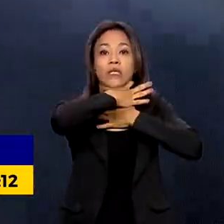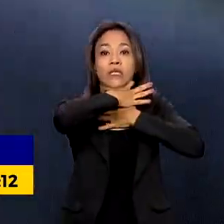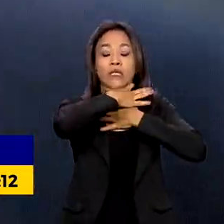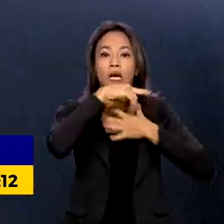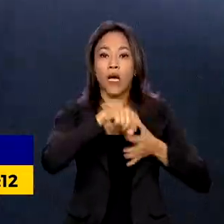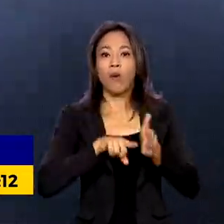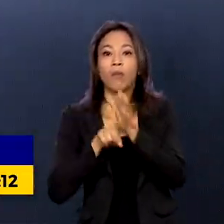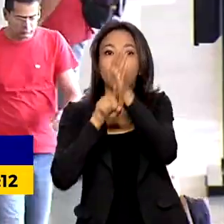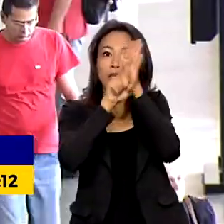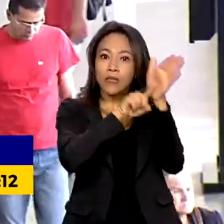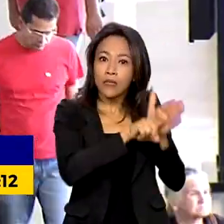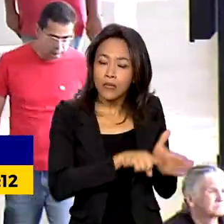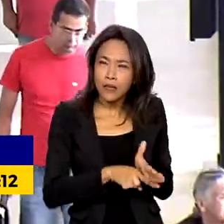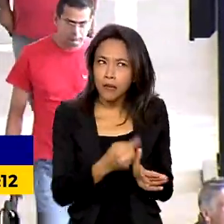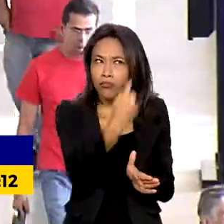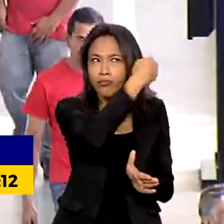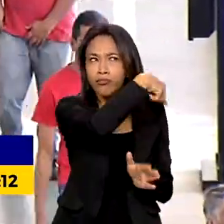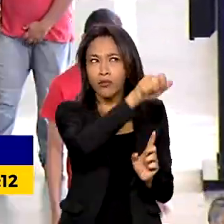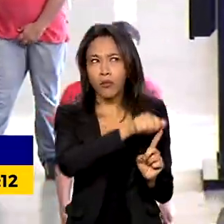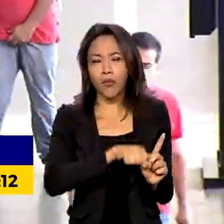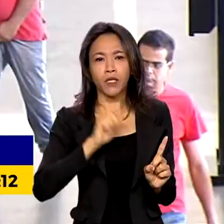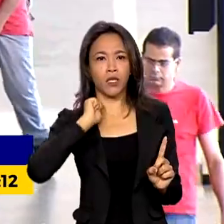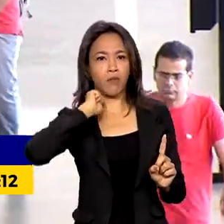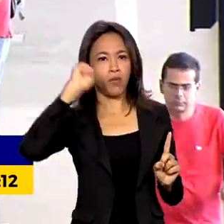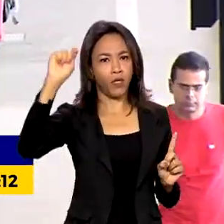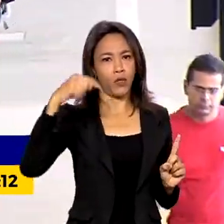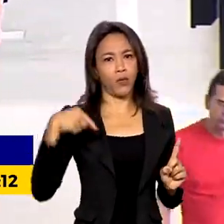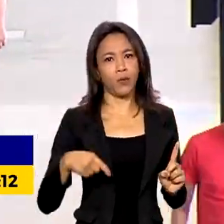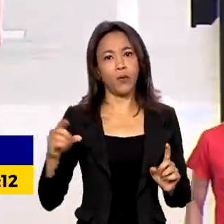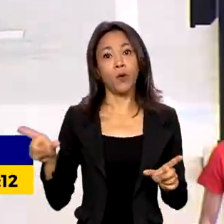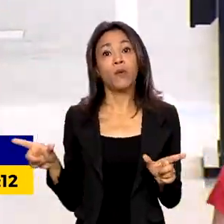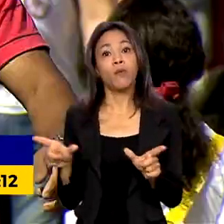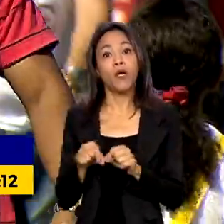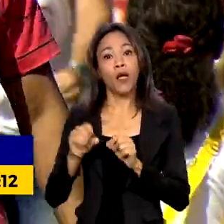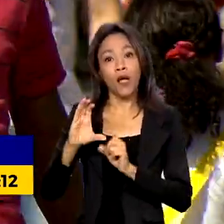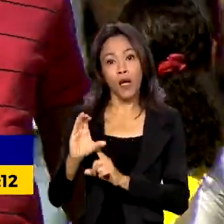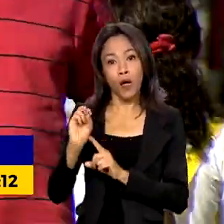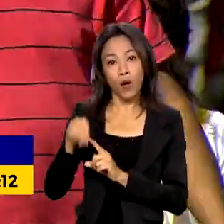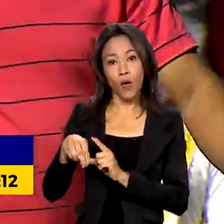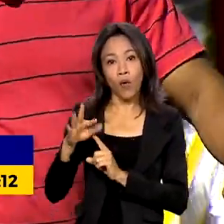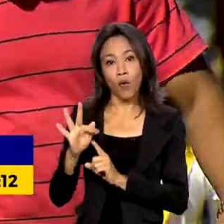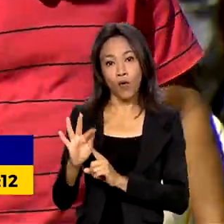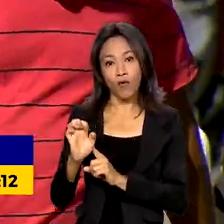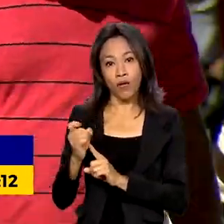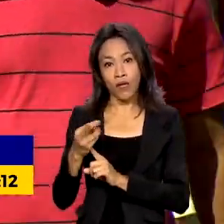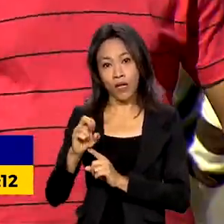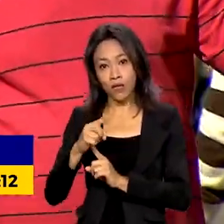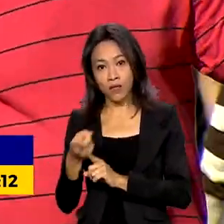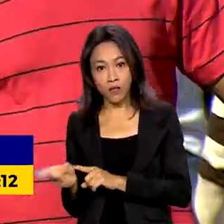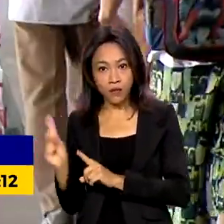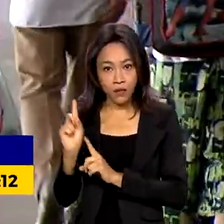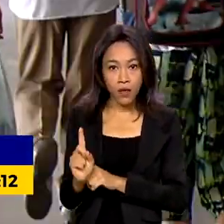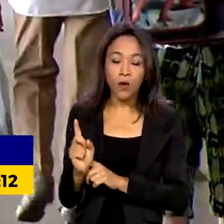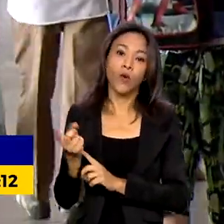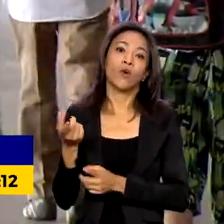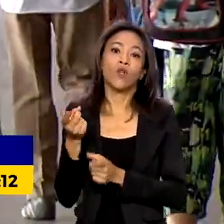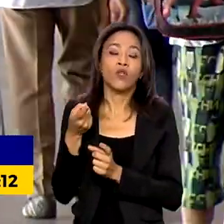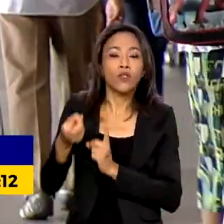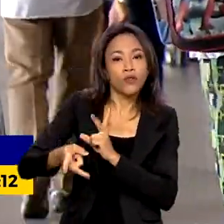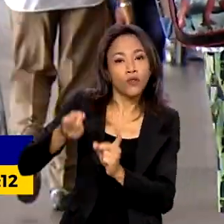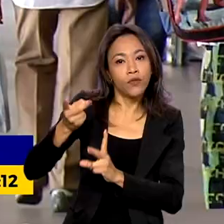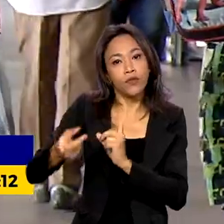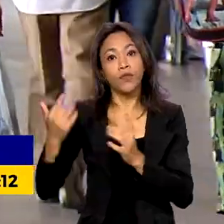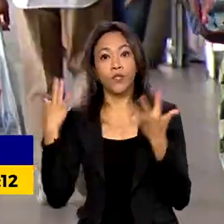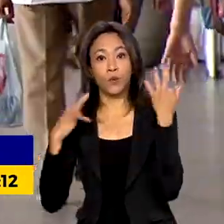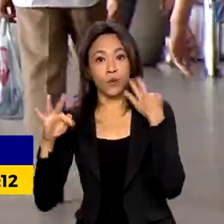levantamento feito em abril deste ano pela Confederação Nacional do Comércio de Bens, Serviços e Turismo. Para